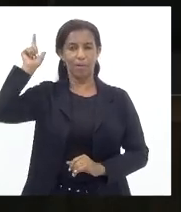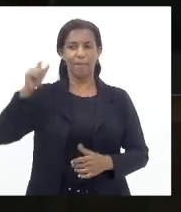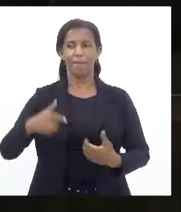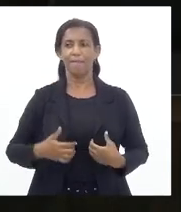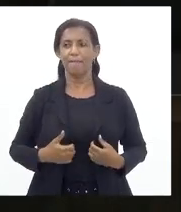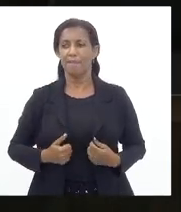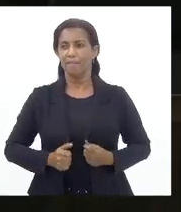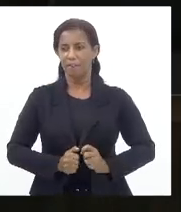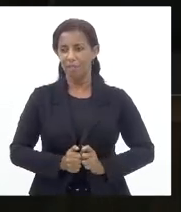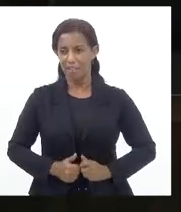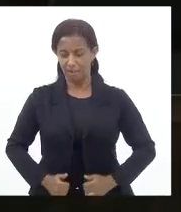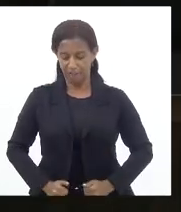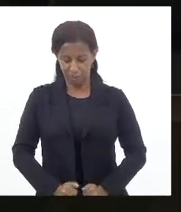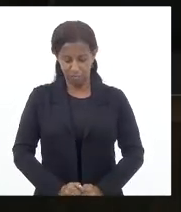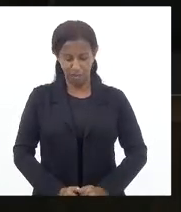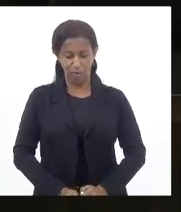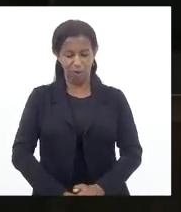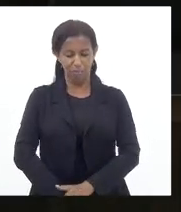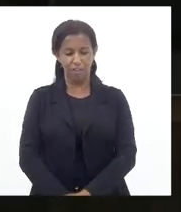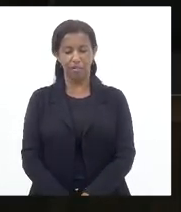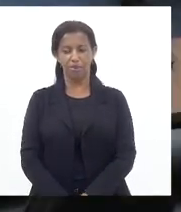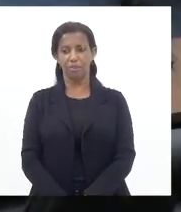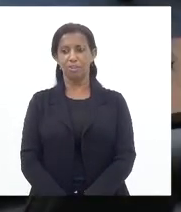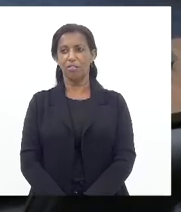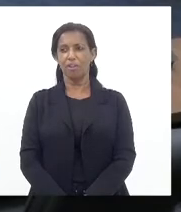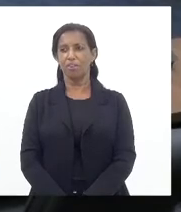Excelência dispõe de 10 minutos no tempo regimental